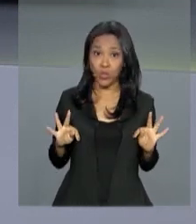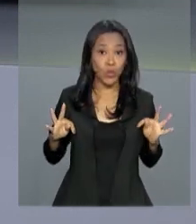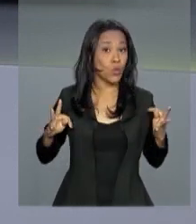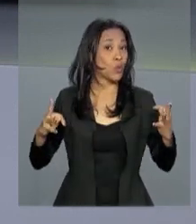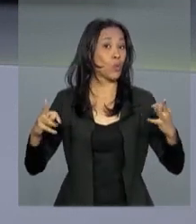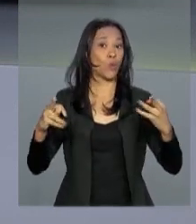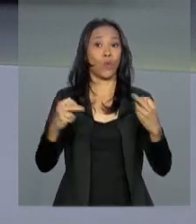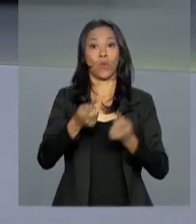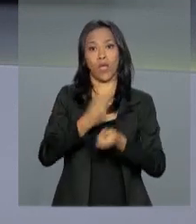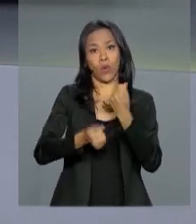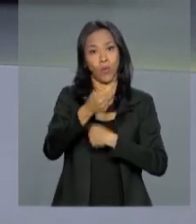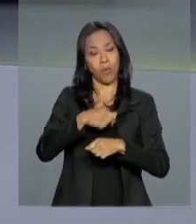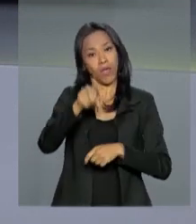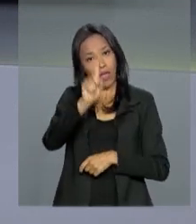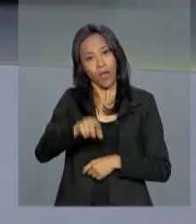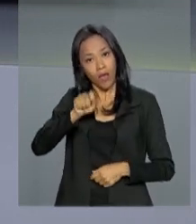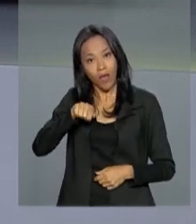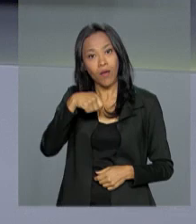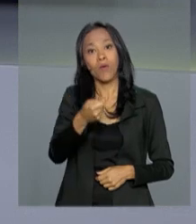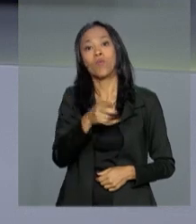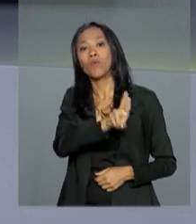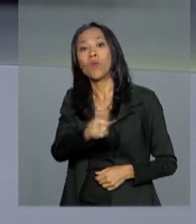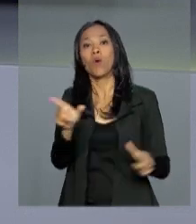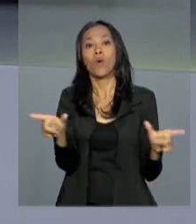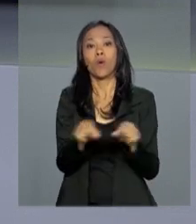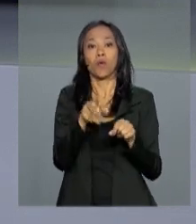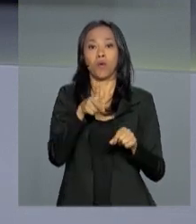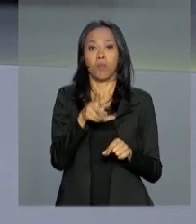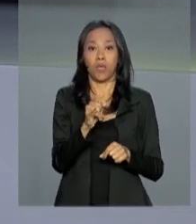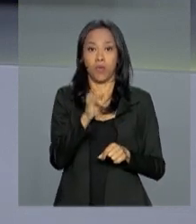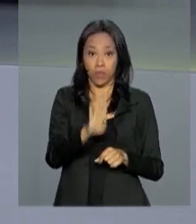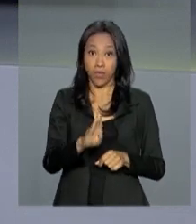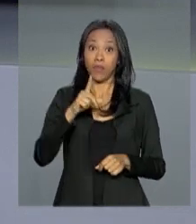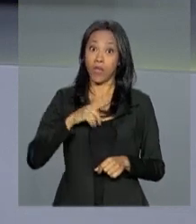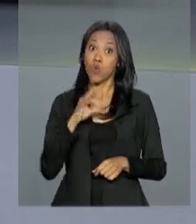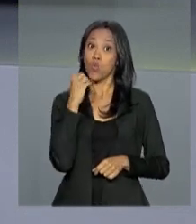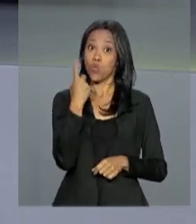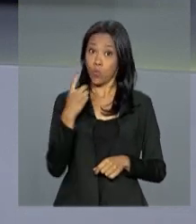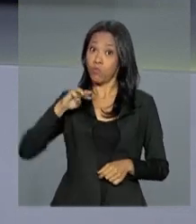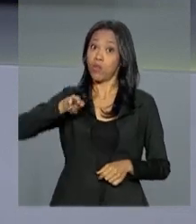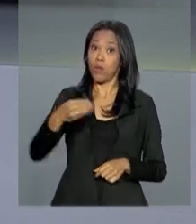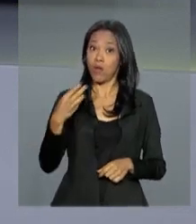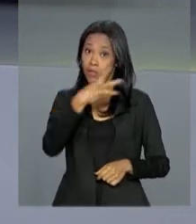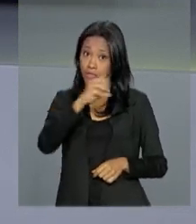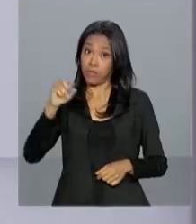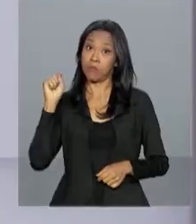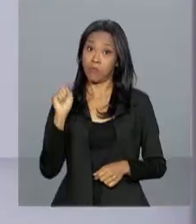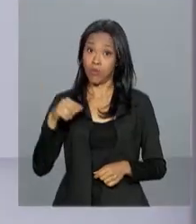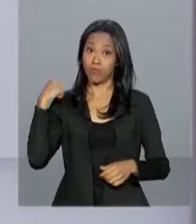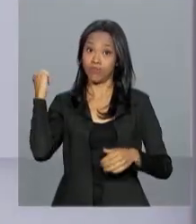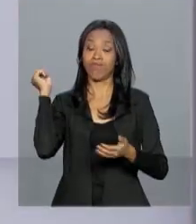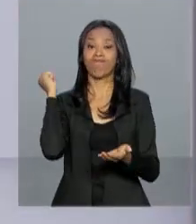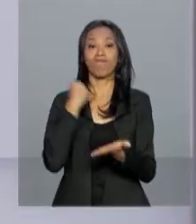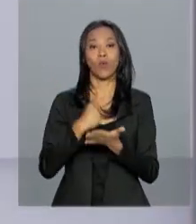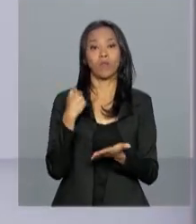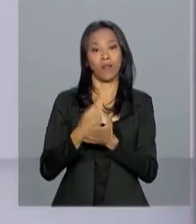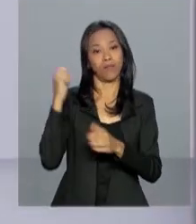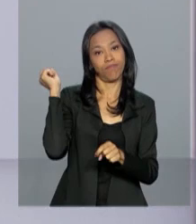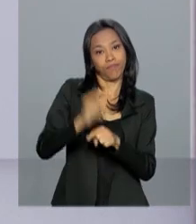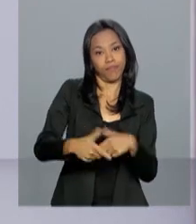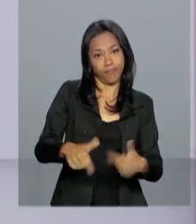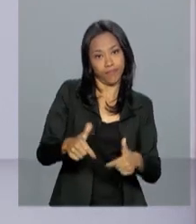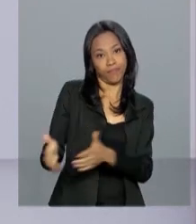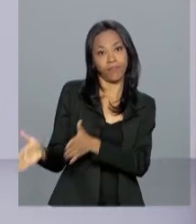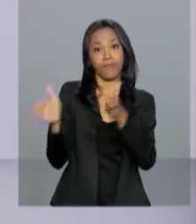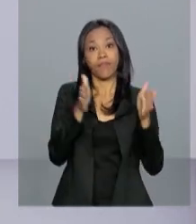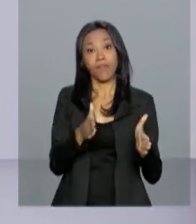durante o ano, o chamado PIB. A área emprega também 1 milhão e 300 mil trabalhadores. E essa área de vendas